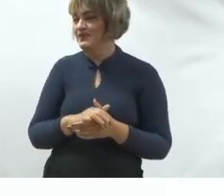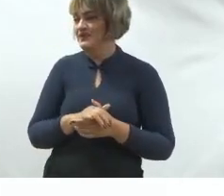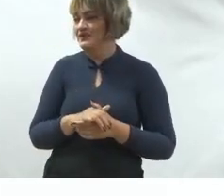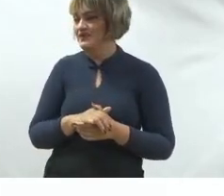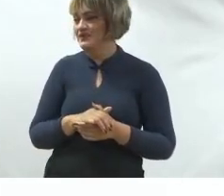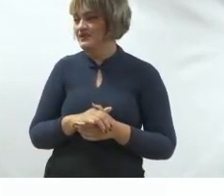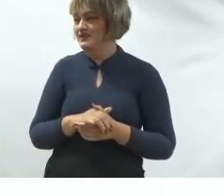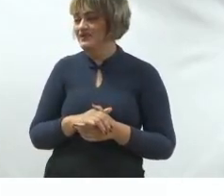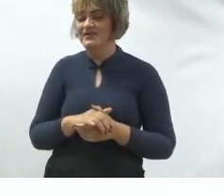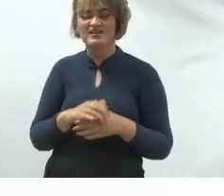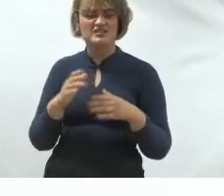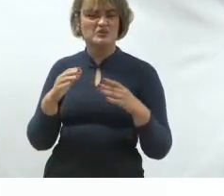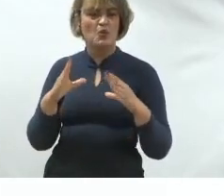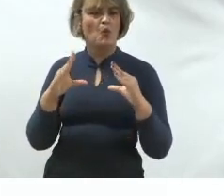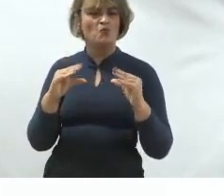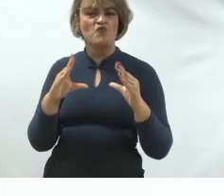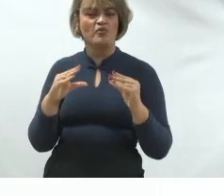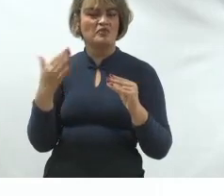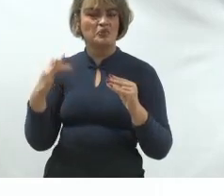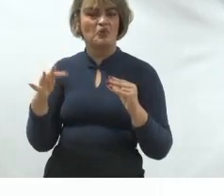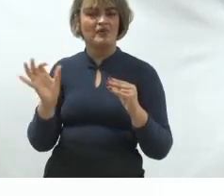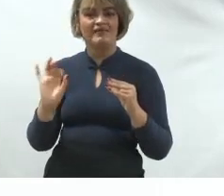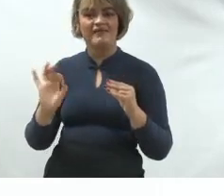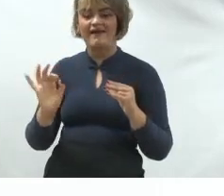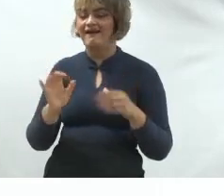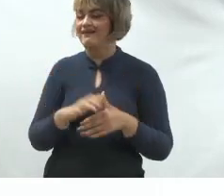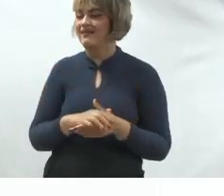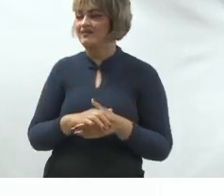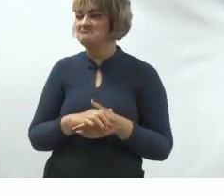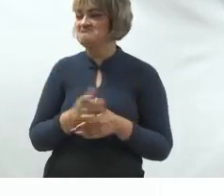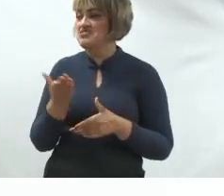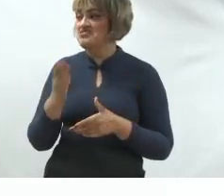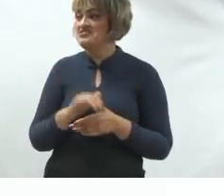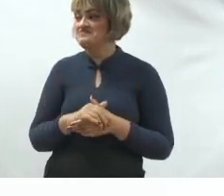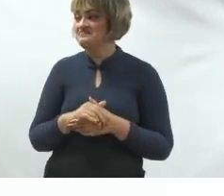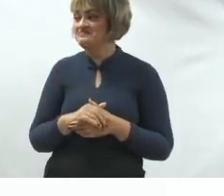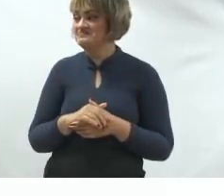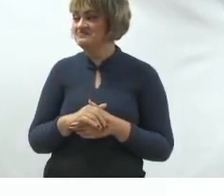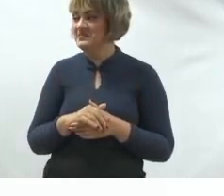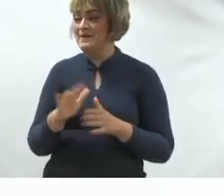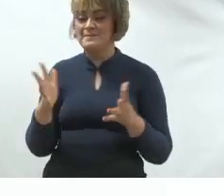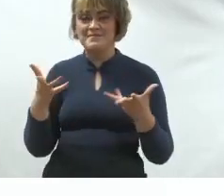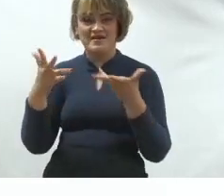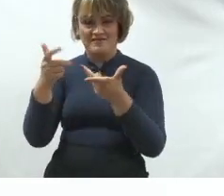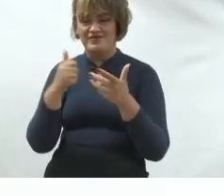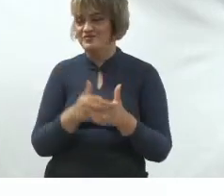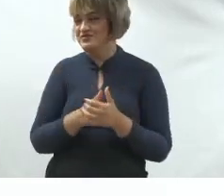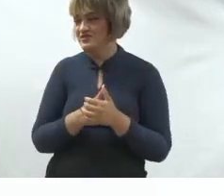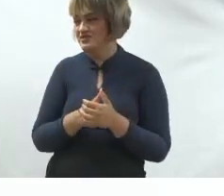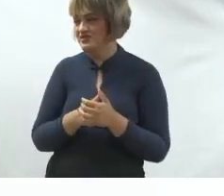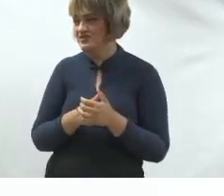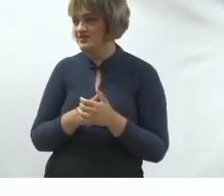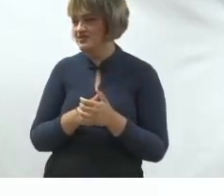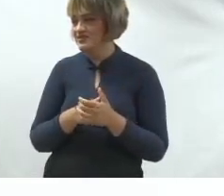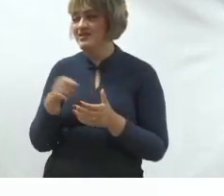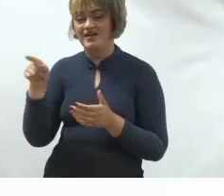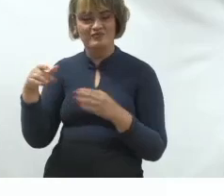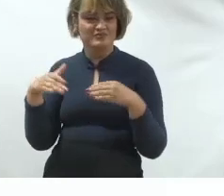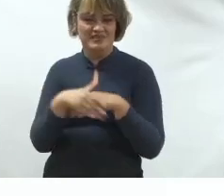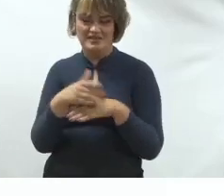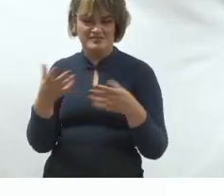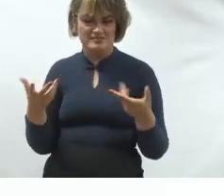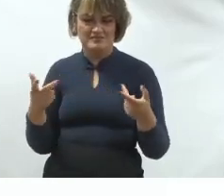Não machuca. Olha o estilo, gente. Maravilhoso. Então vem, ó, o tênis